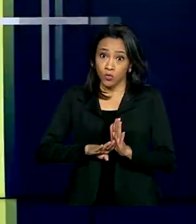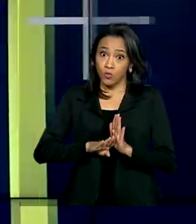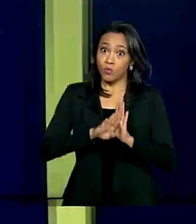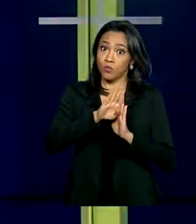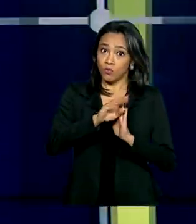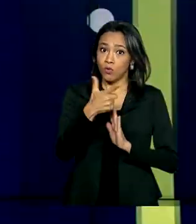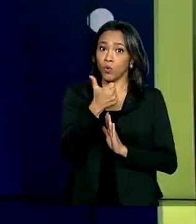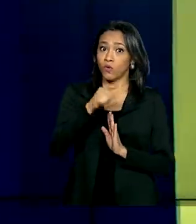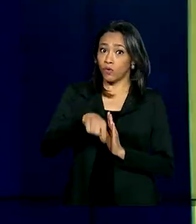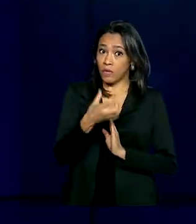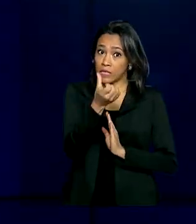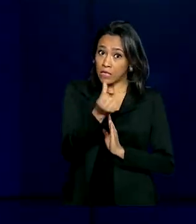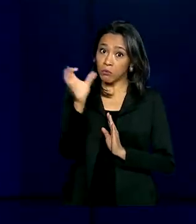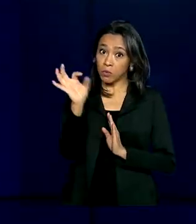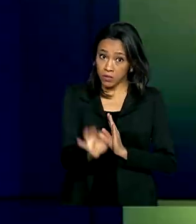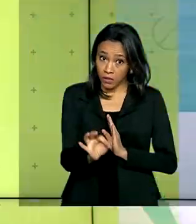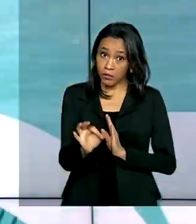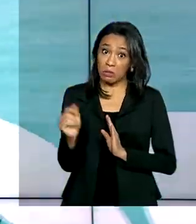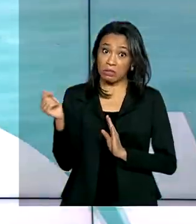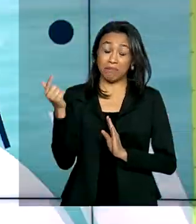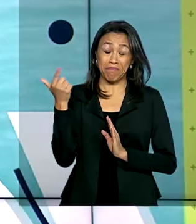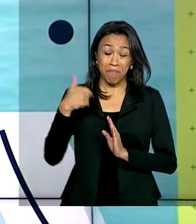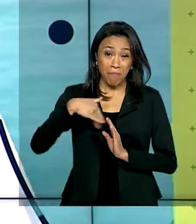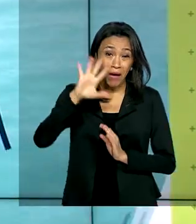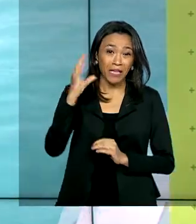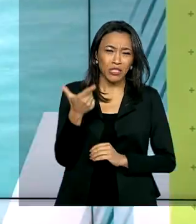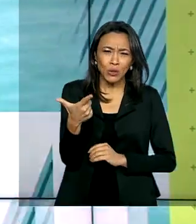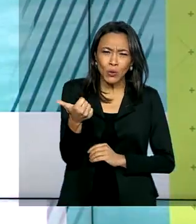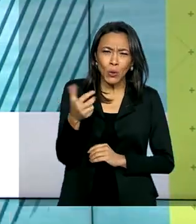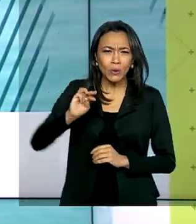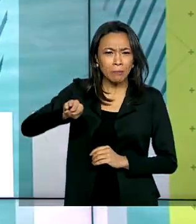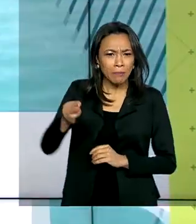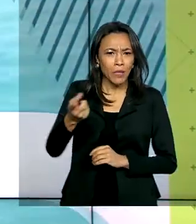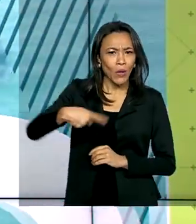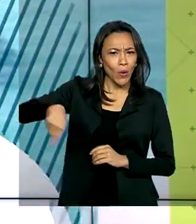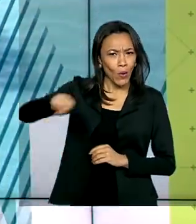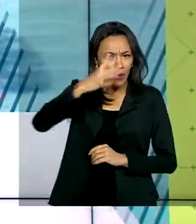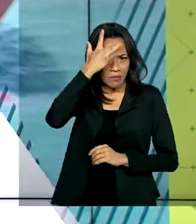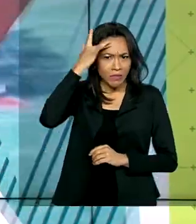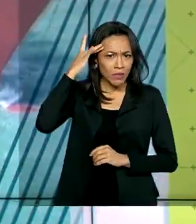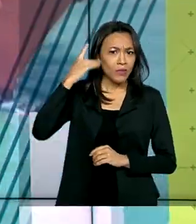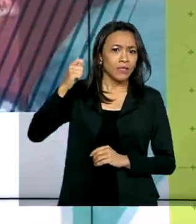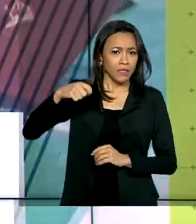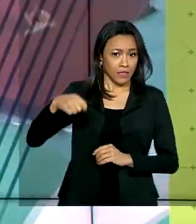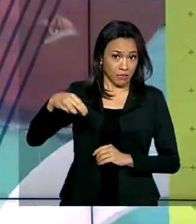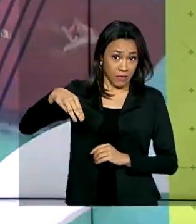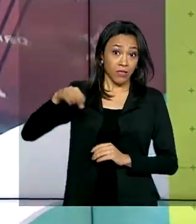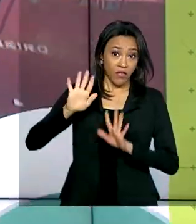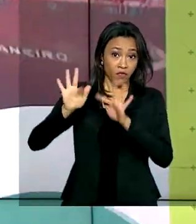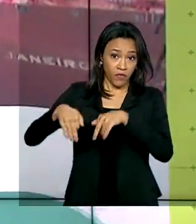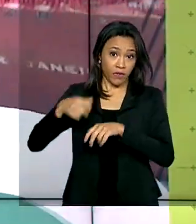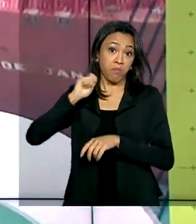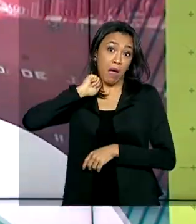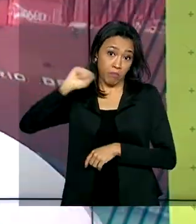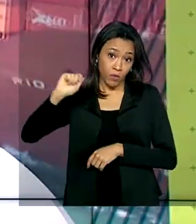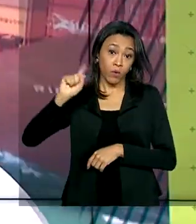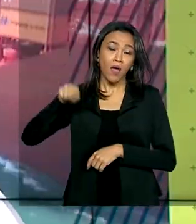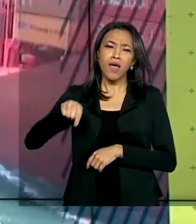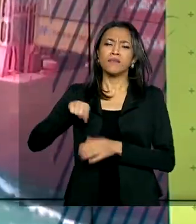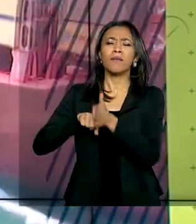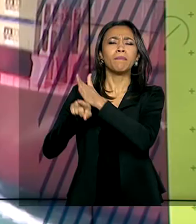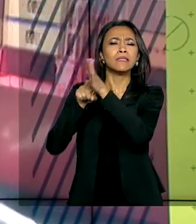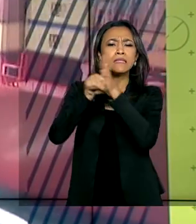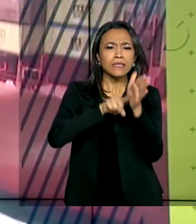% e atingiu mais de 12 milhões de pessoas no trimestre encerrado em abril deste ano. Os dados são da Pesquisa